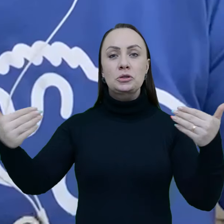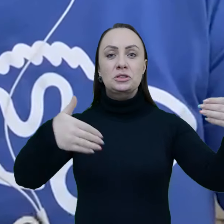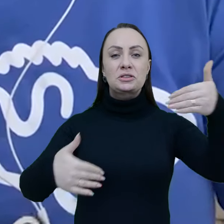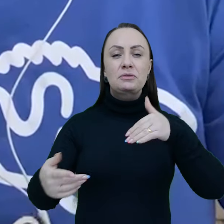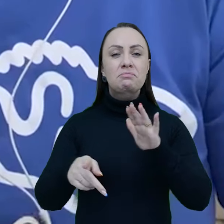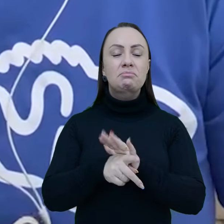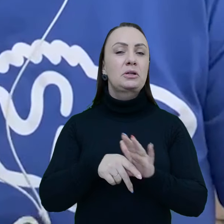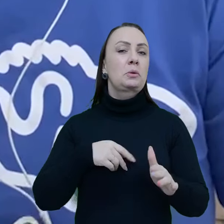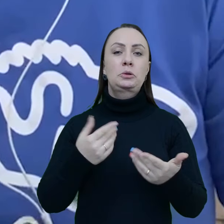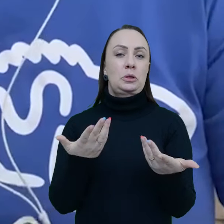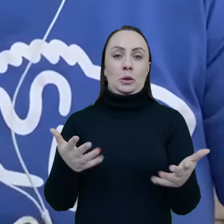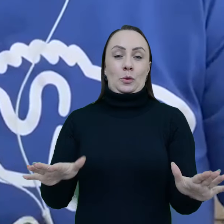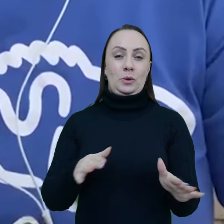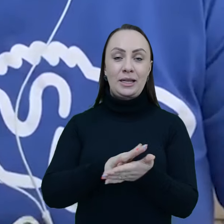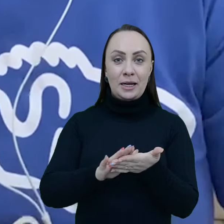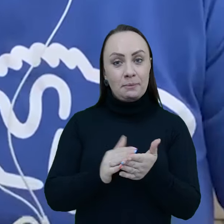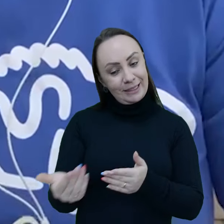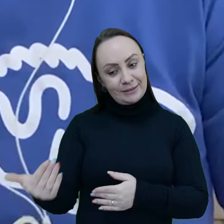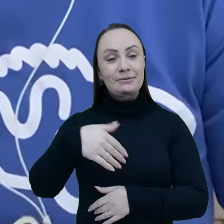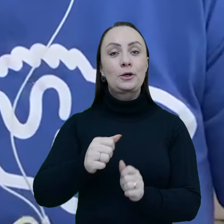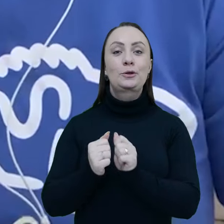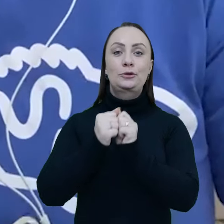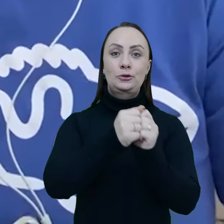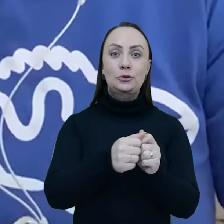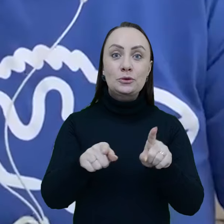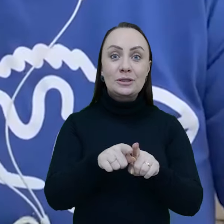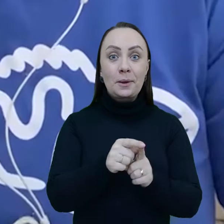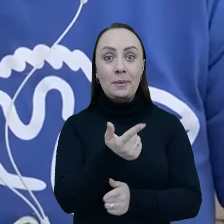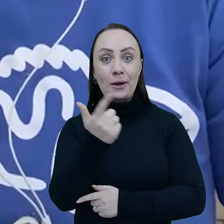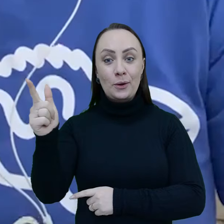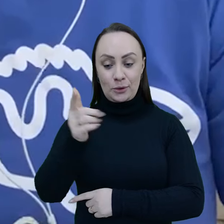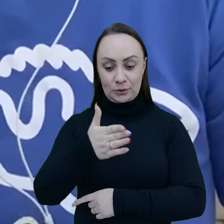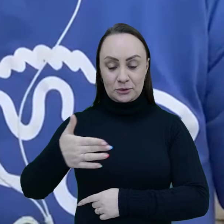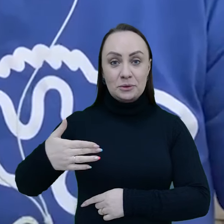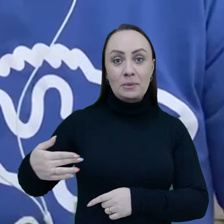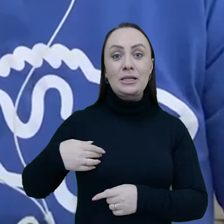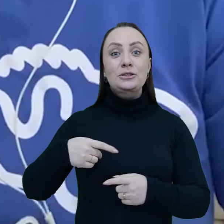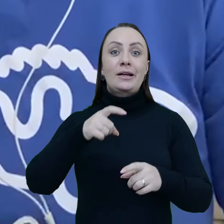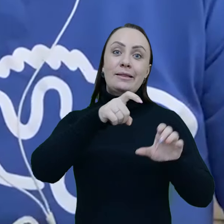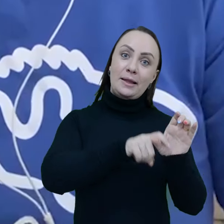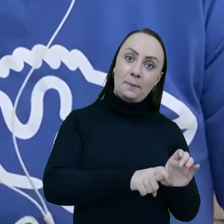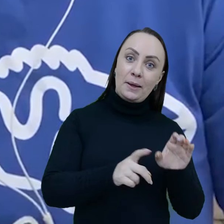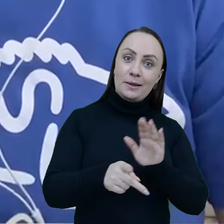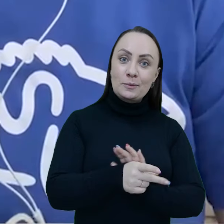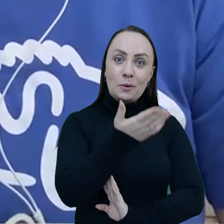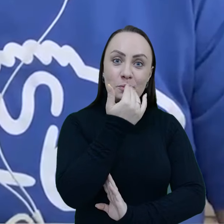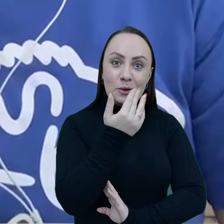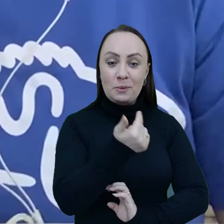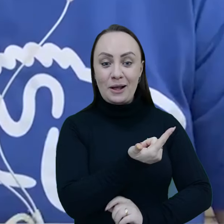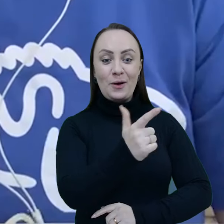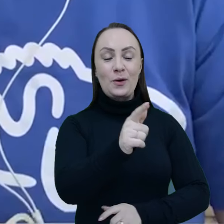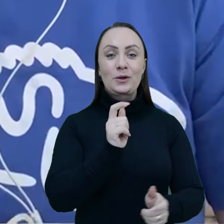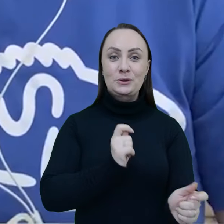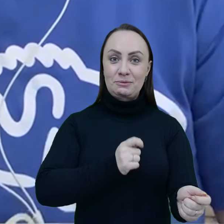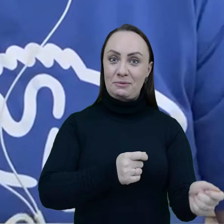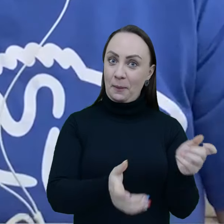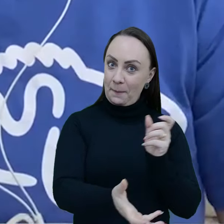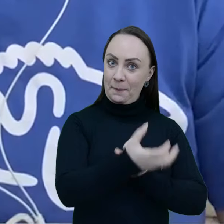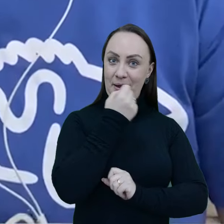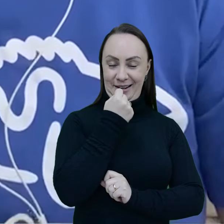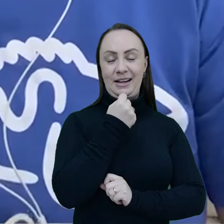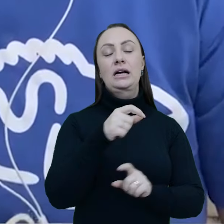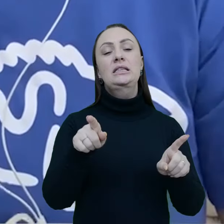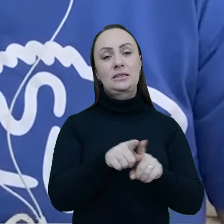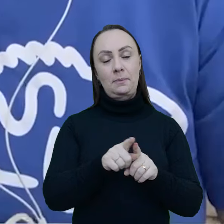aquelas que podem vir como incidentais, como aquelas outras espécies que dependem daquelas que foram capturadas para sobreviver. A pesca sustentável deve